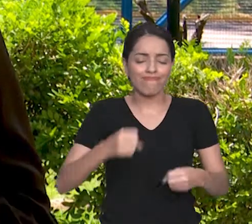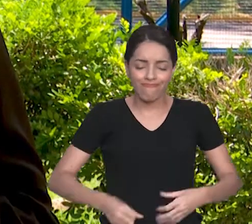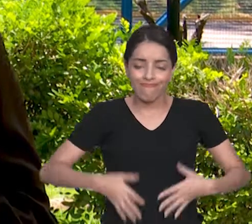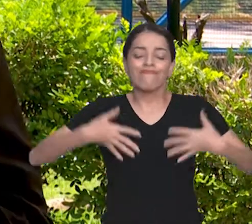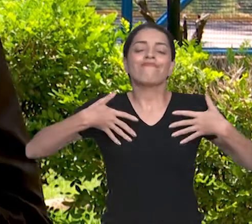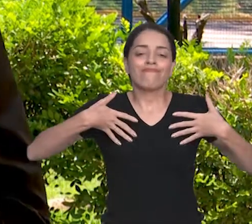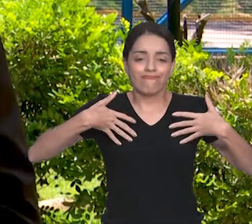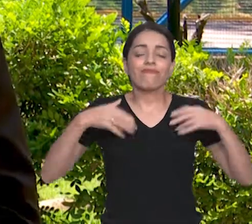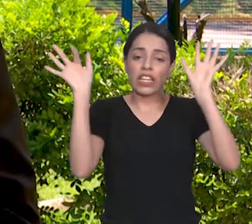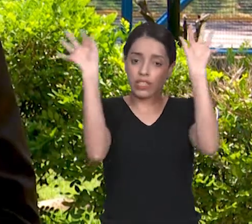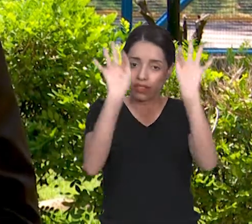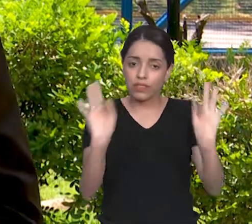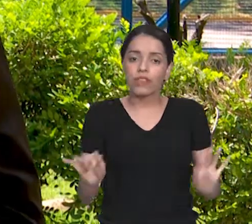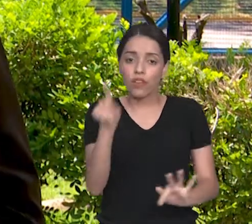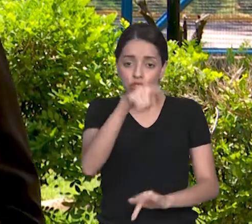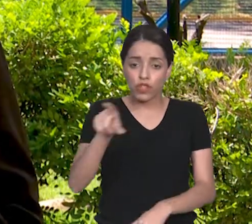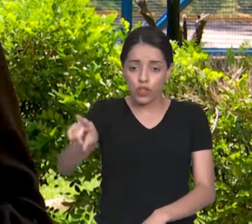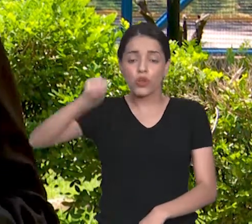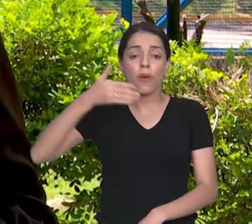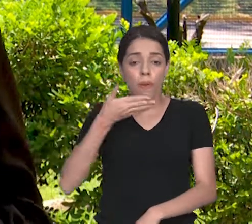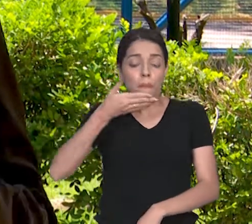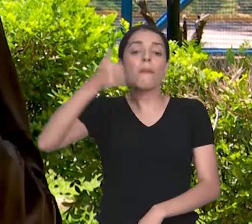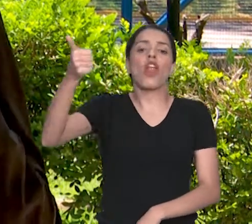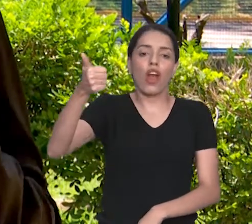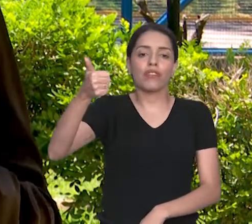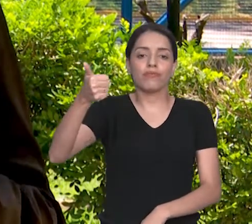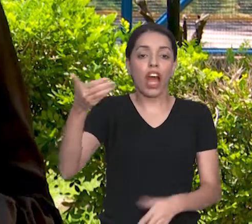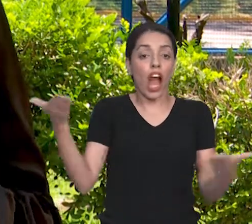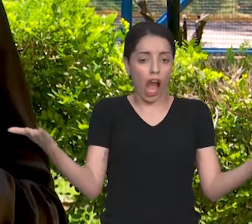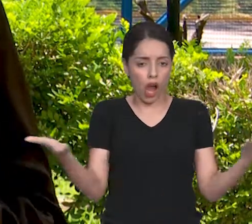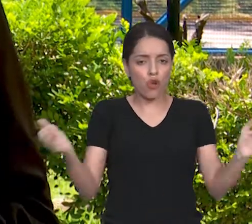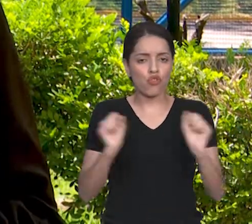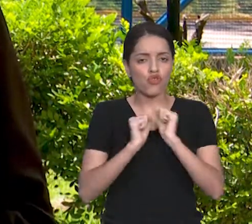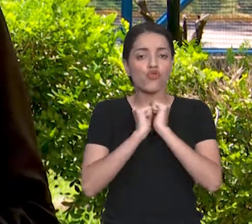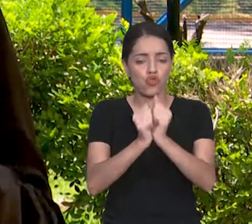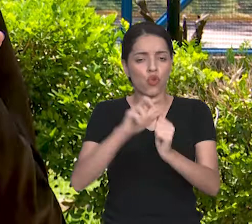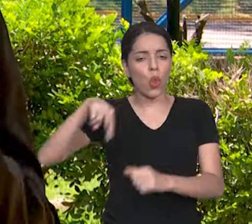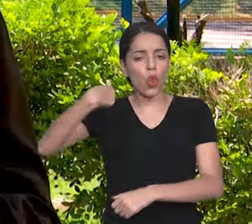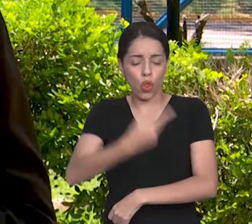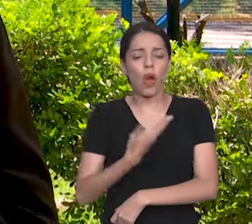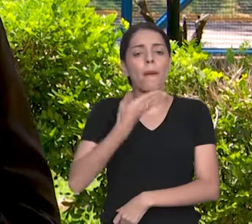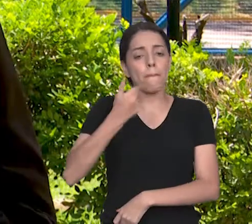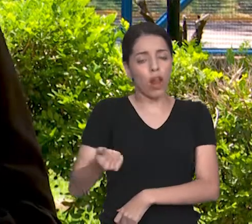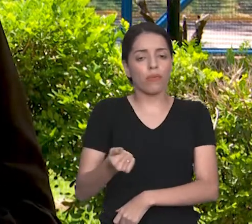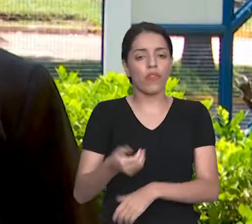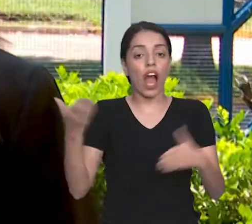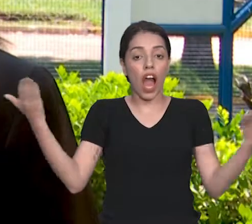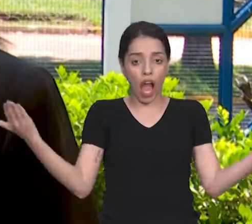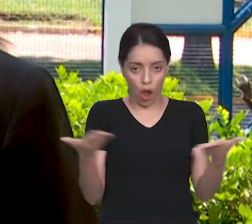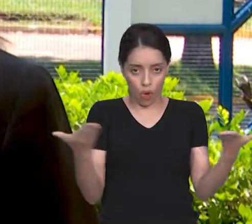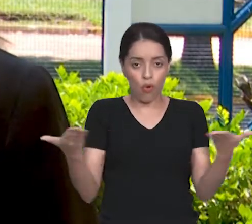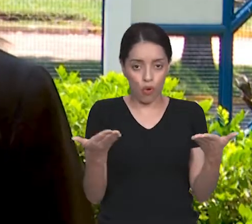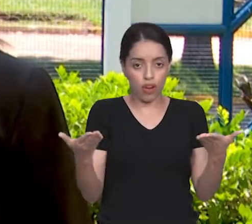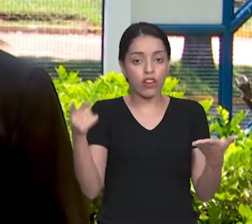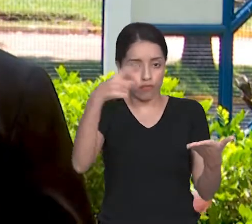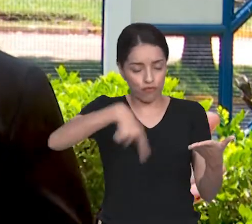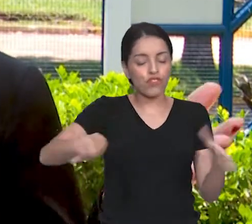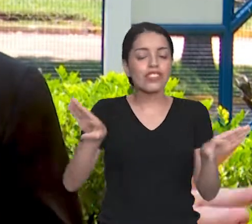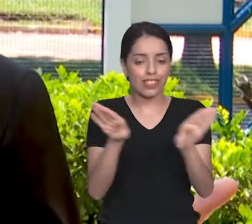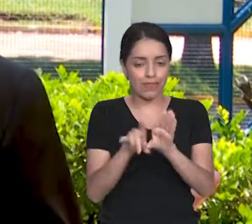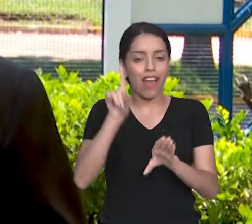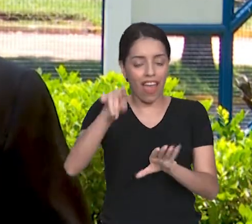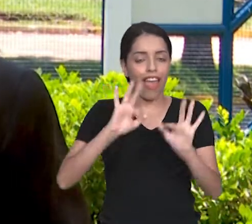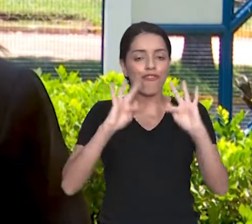felizes em tê-los aqui conosco. Vocês escolheram a melhor e juntos somos melhores. A partir de agora vocês